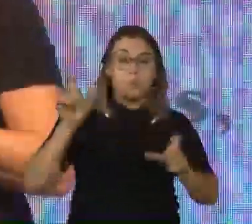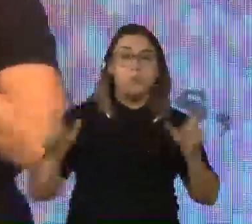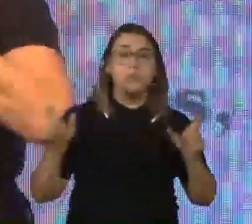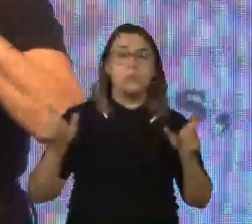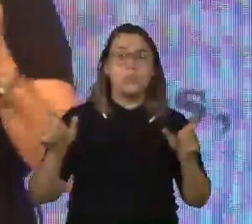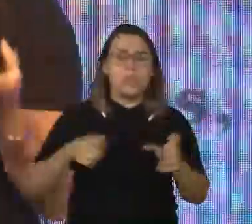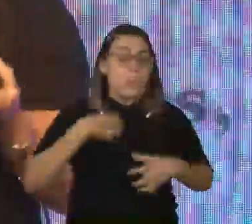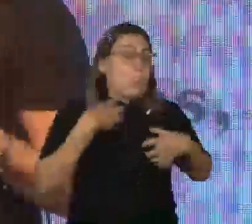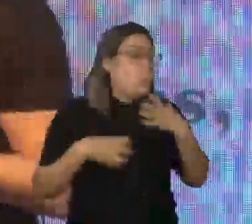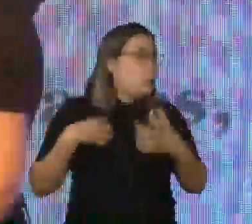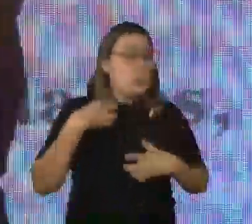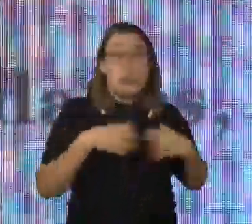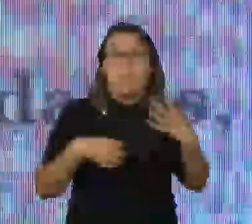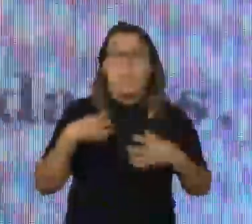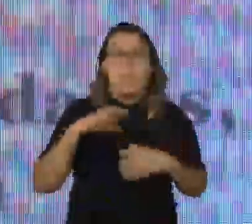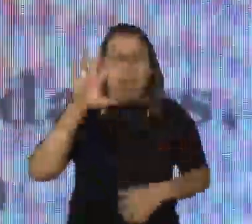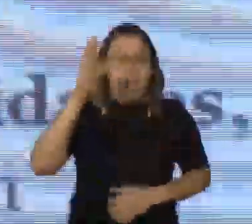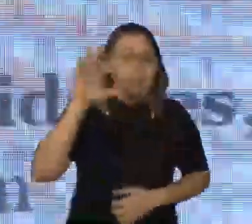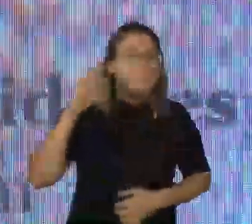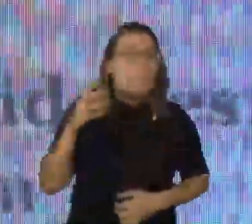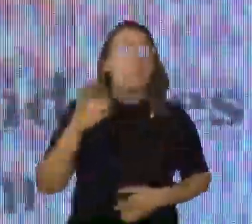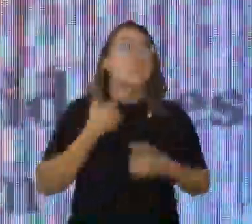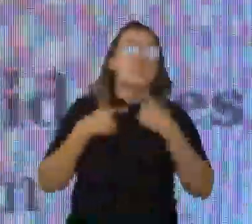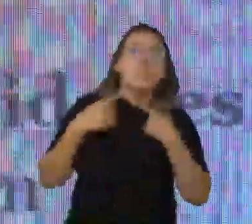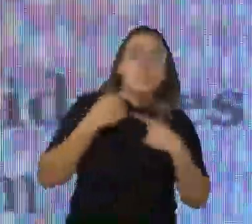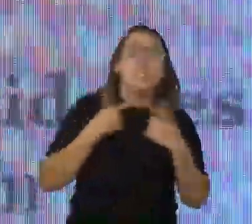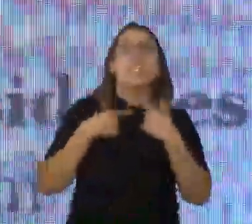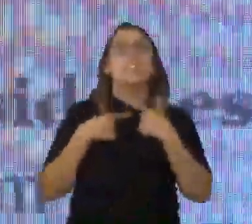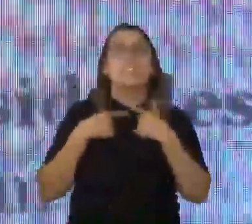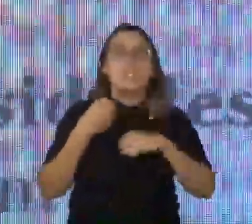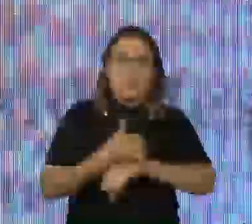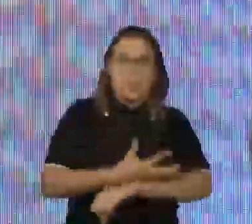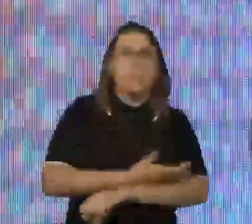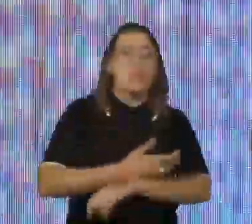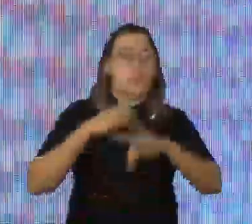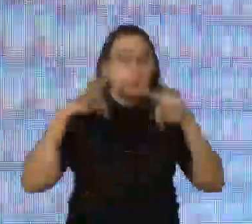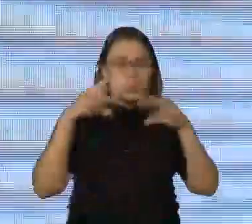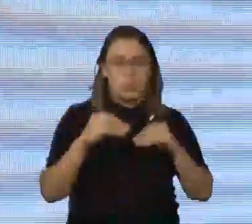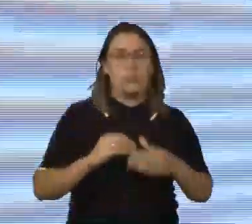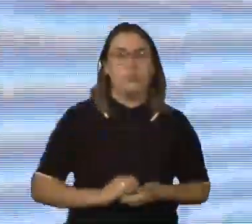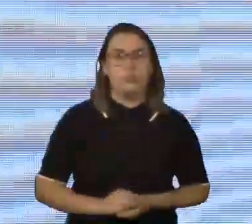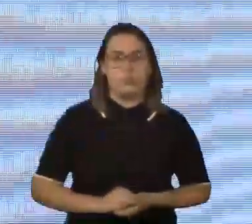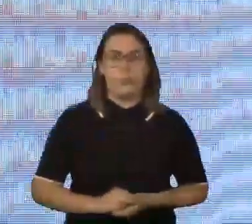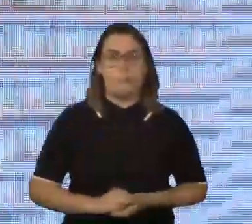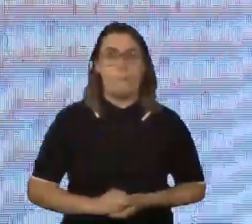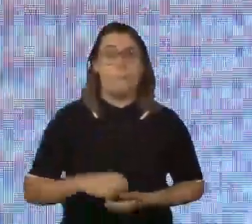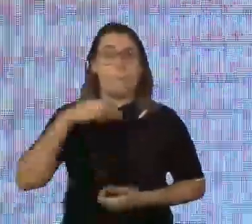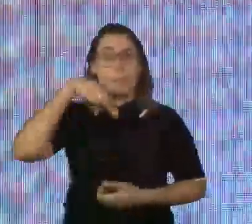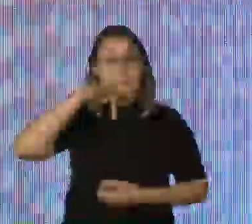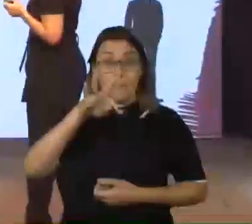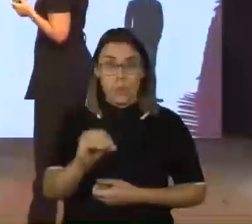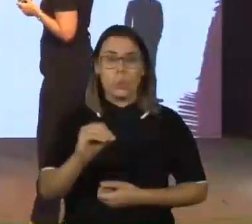aquela explosão de hormônios, acontece o desejo, as aspirações e suas necessidades sexuais. Um mito.